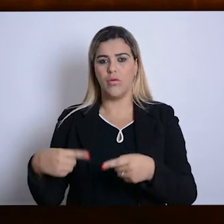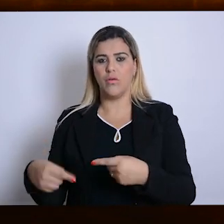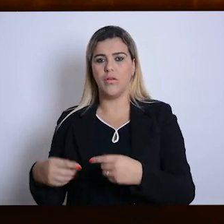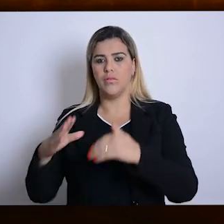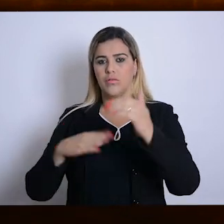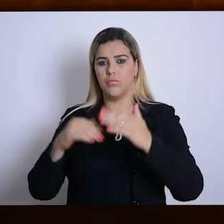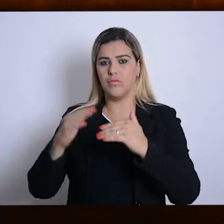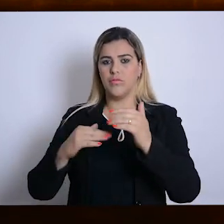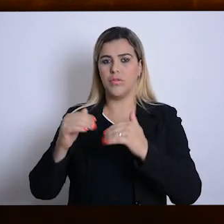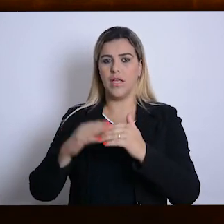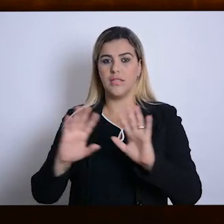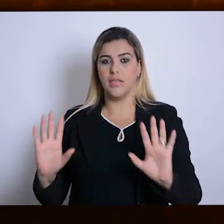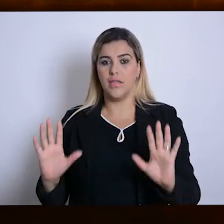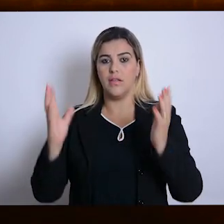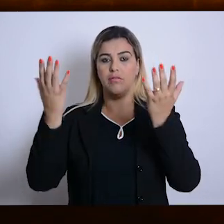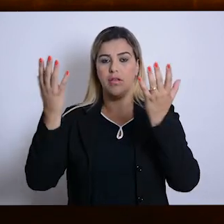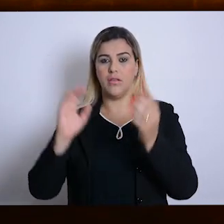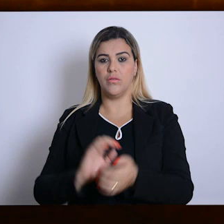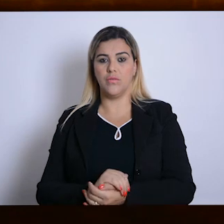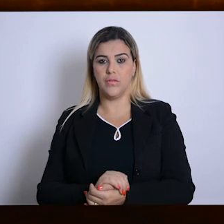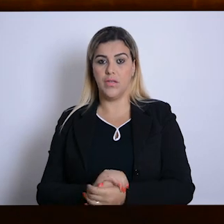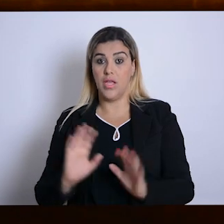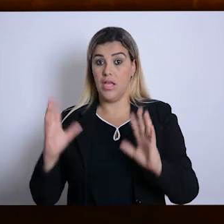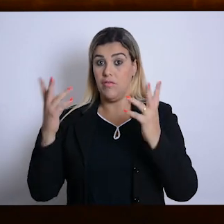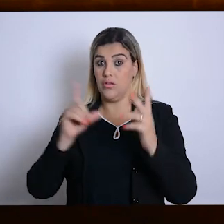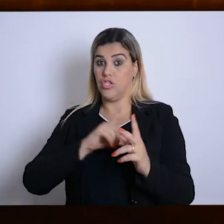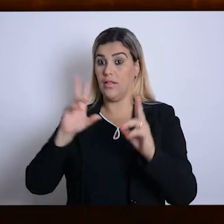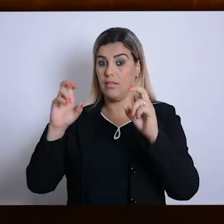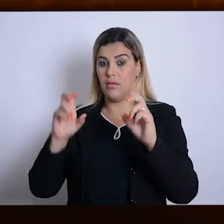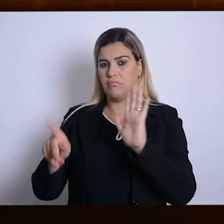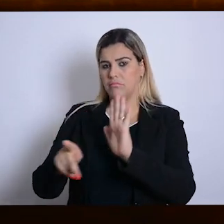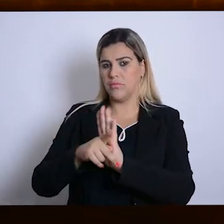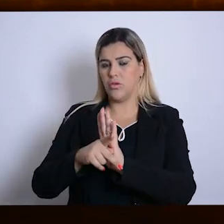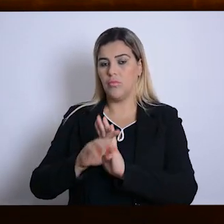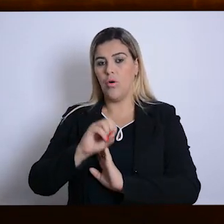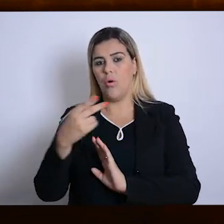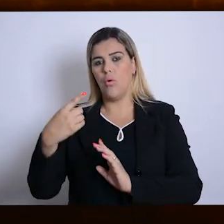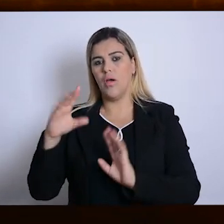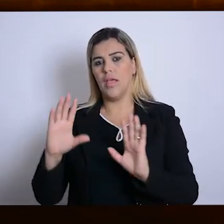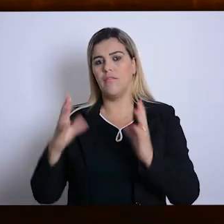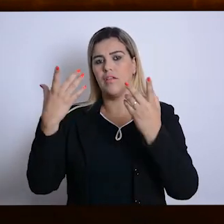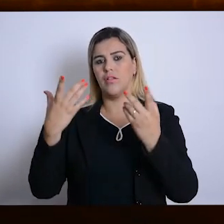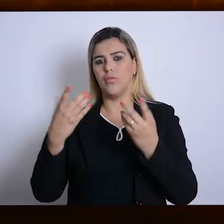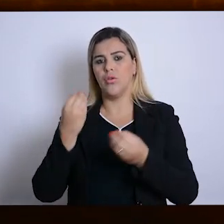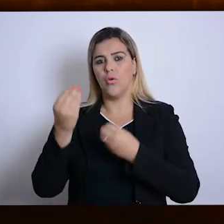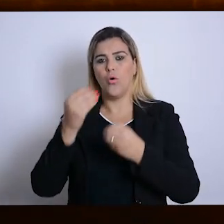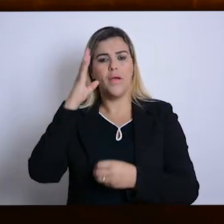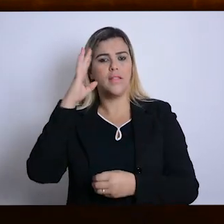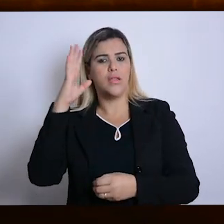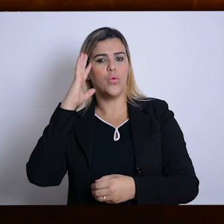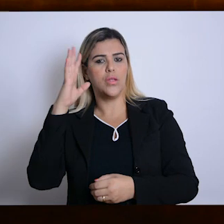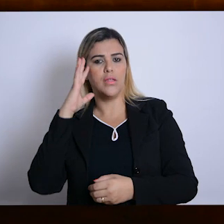eventos, eventos temáticos ou eventos para discutir mesmo a fundamentação teórica do trabalho.